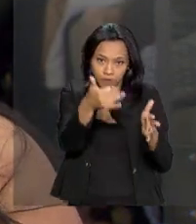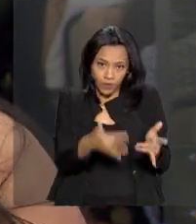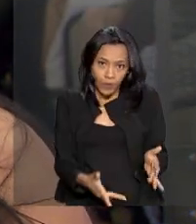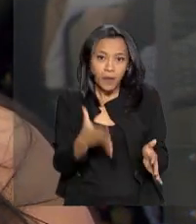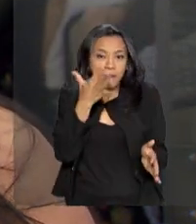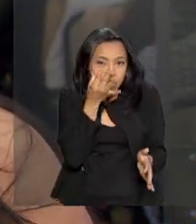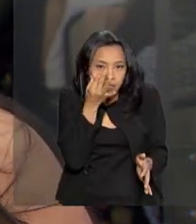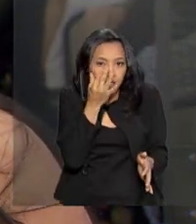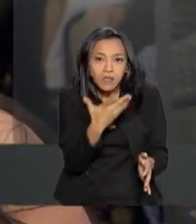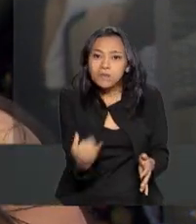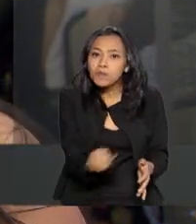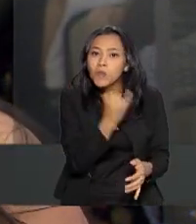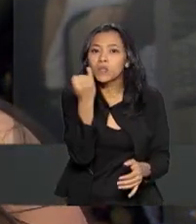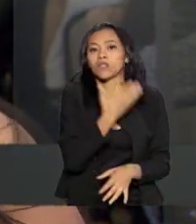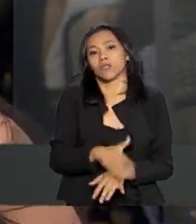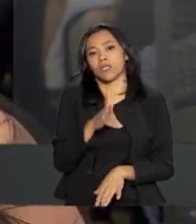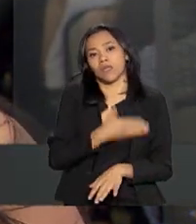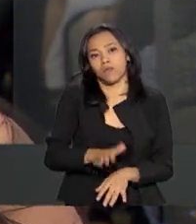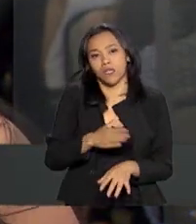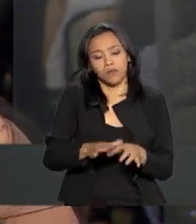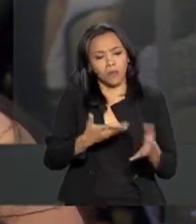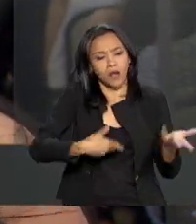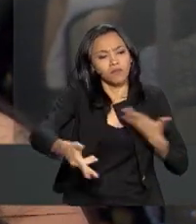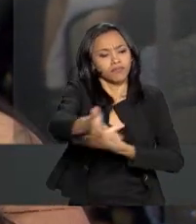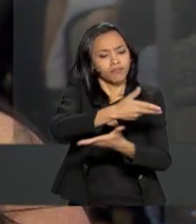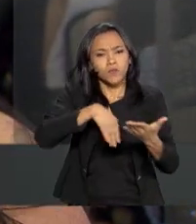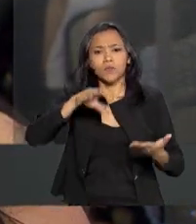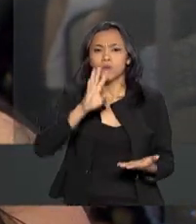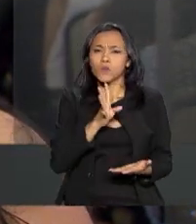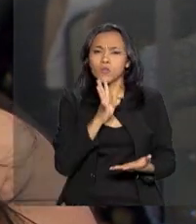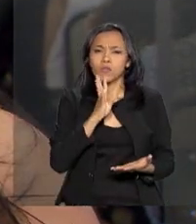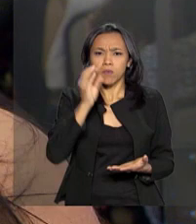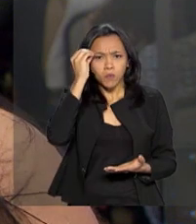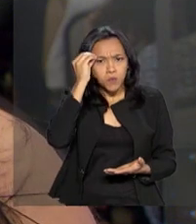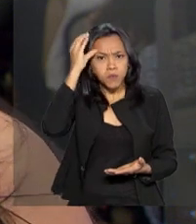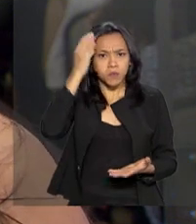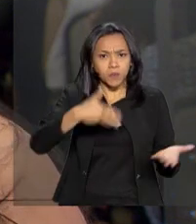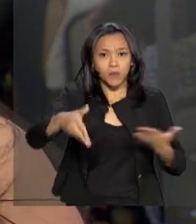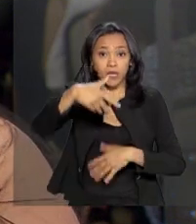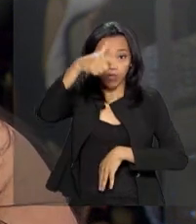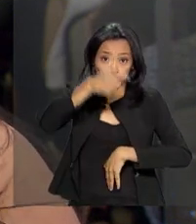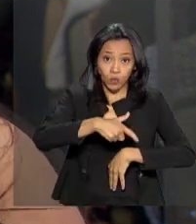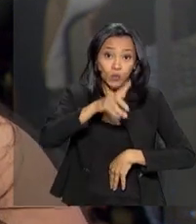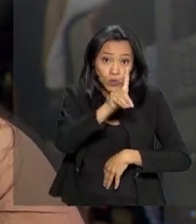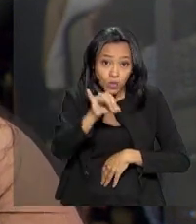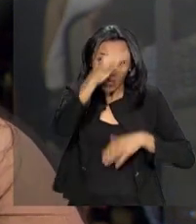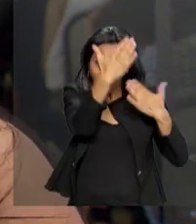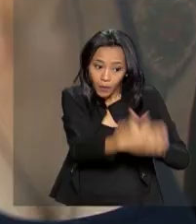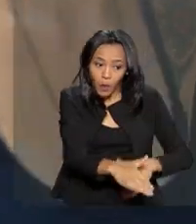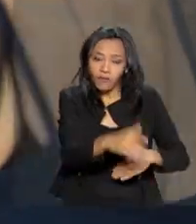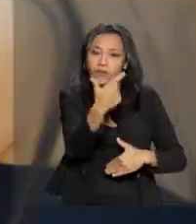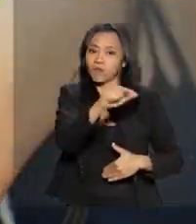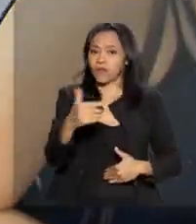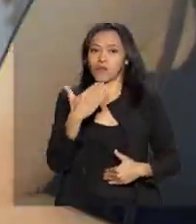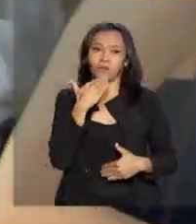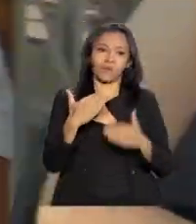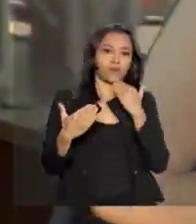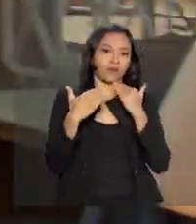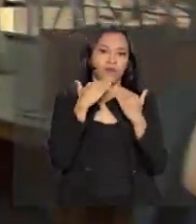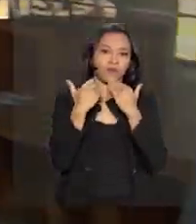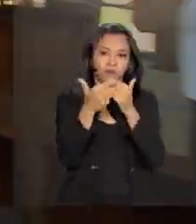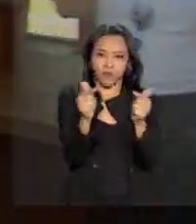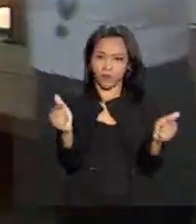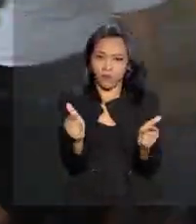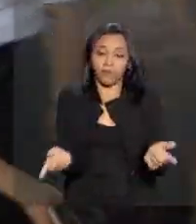consolidar todos os nossos conhecimentos para que seja no momento da aplicação não tenha nenhuma falha. Na edição do